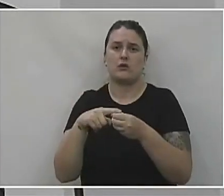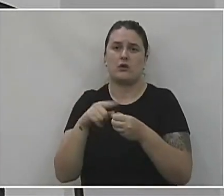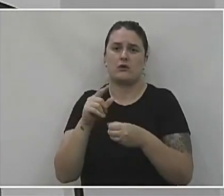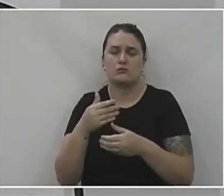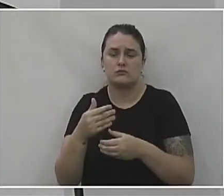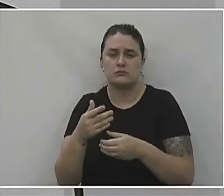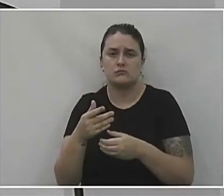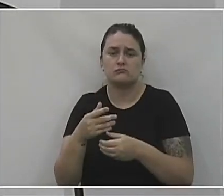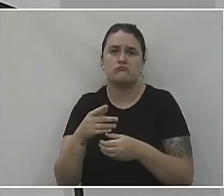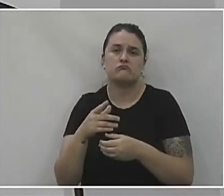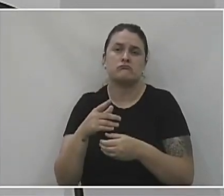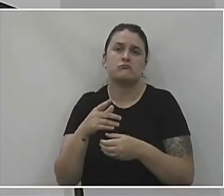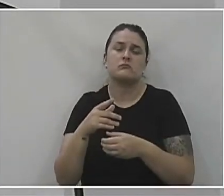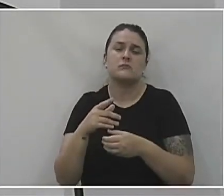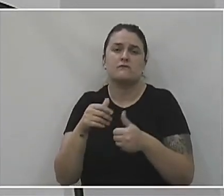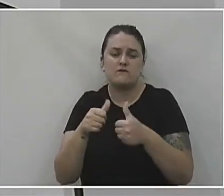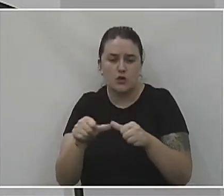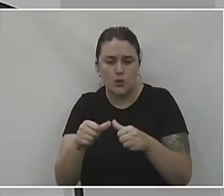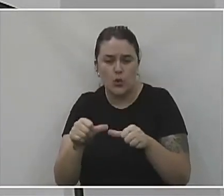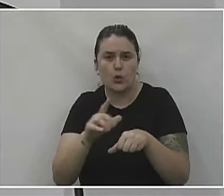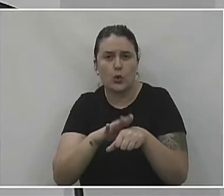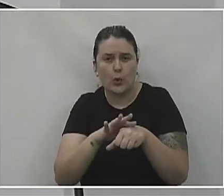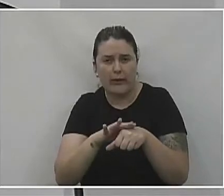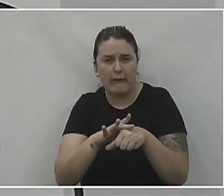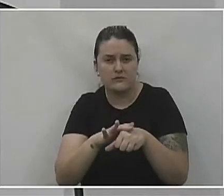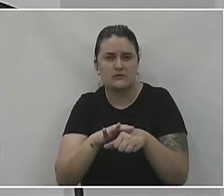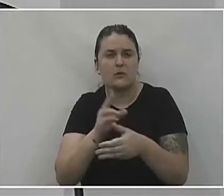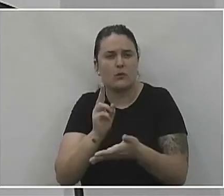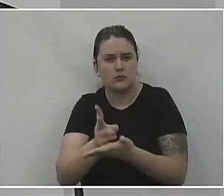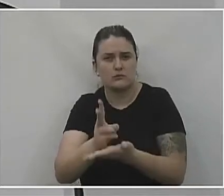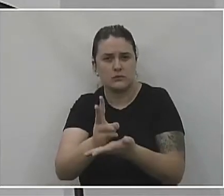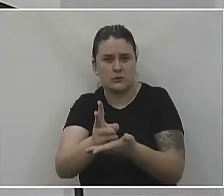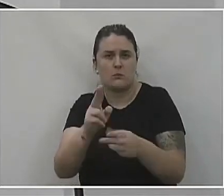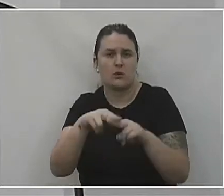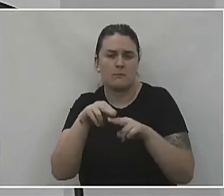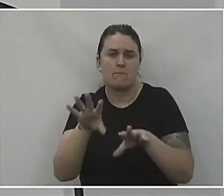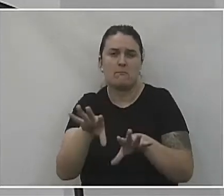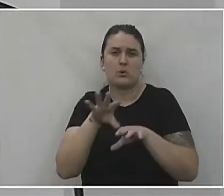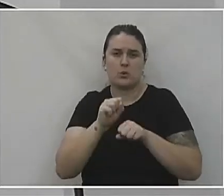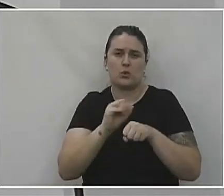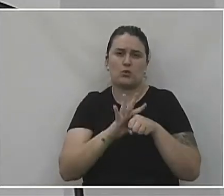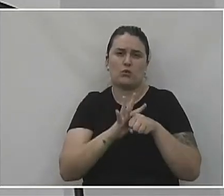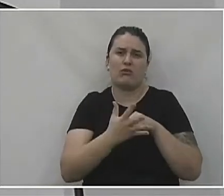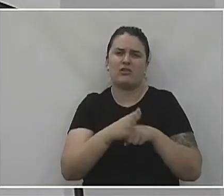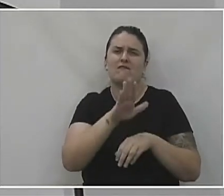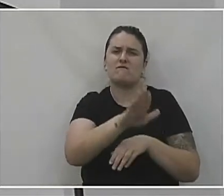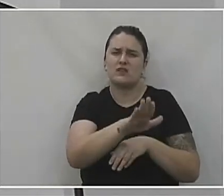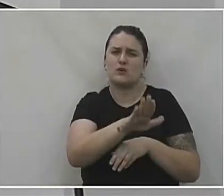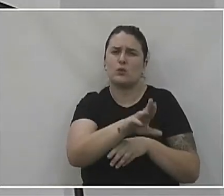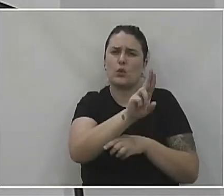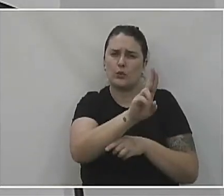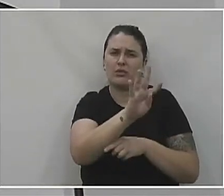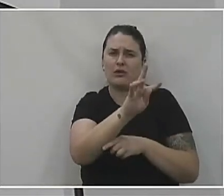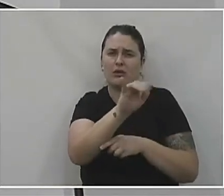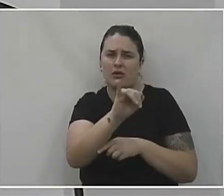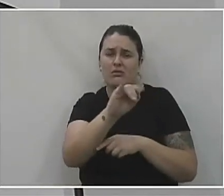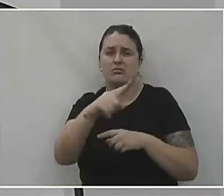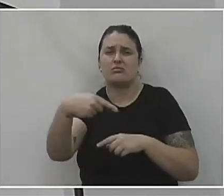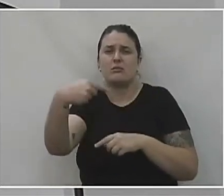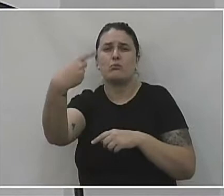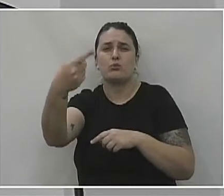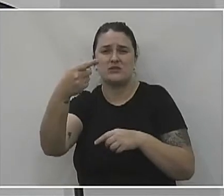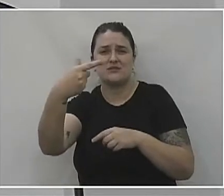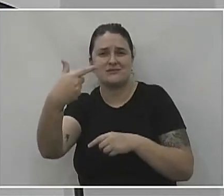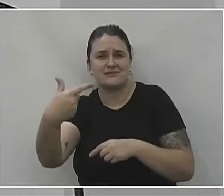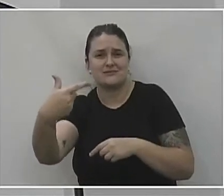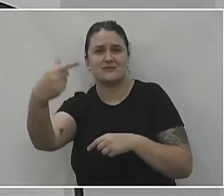comorbidades, de sequelas que ficaram a partir desse momento que eles contraíram o COVID. Então, pensando no futuro, a gente